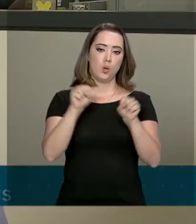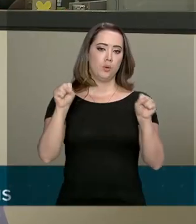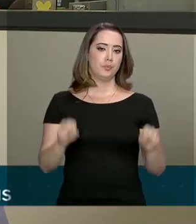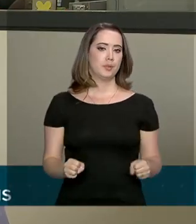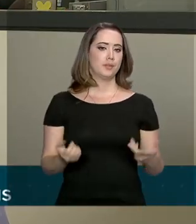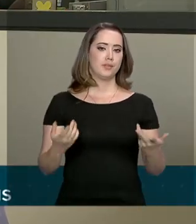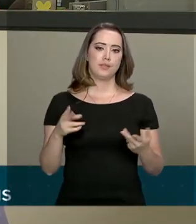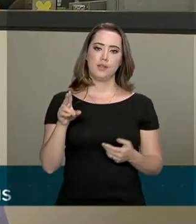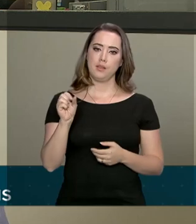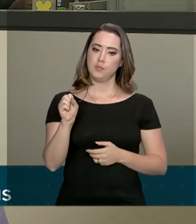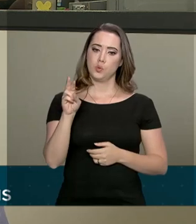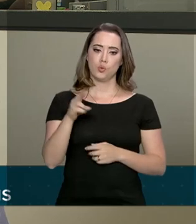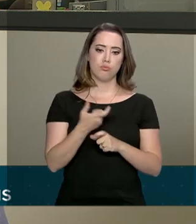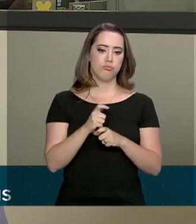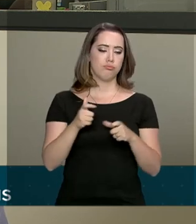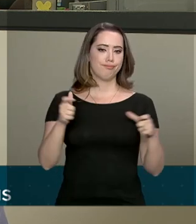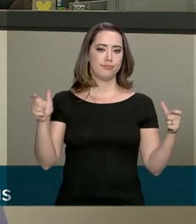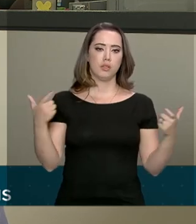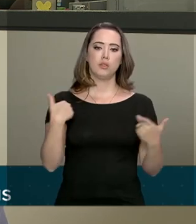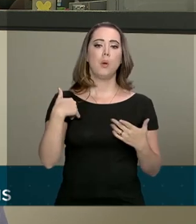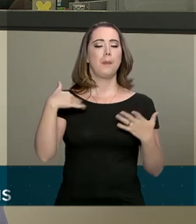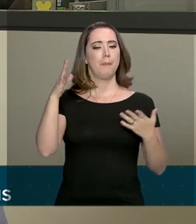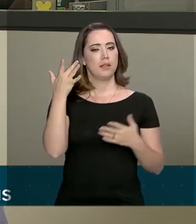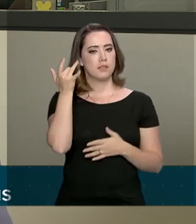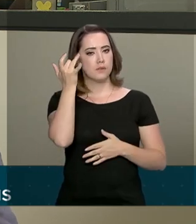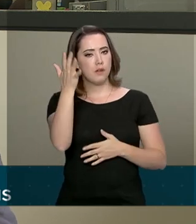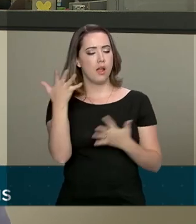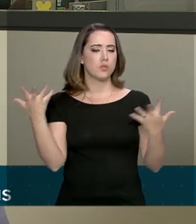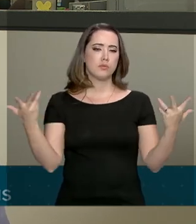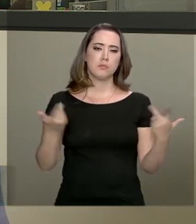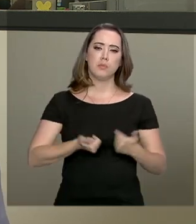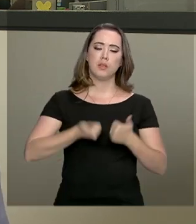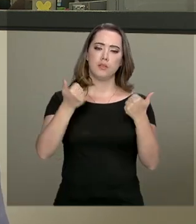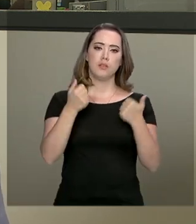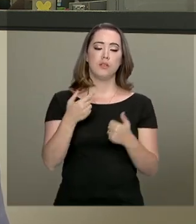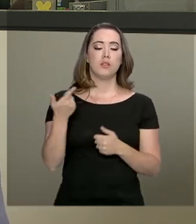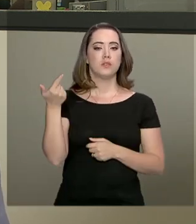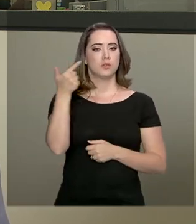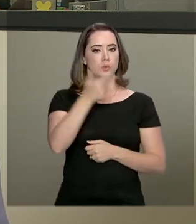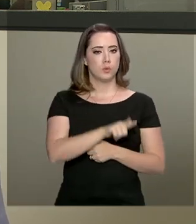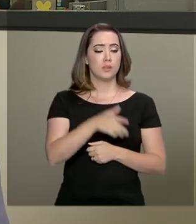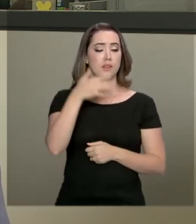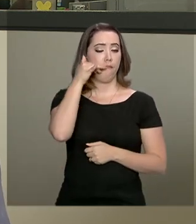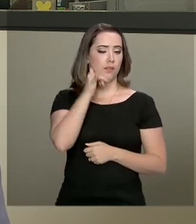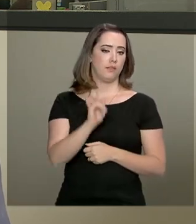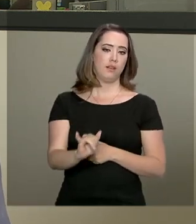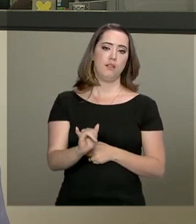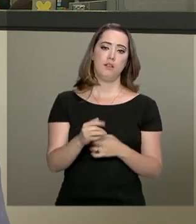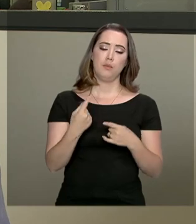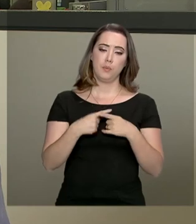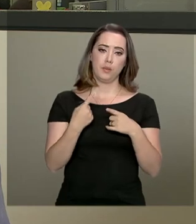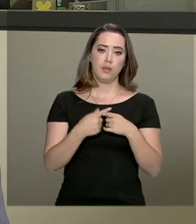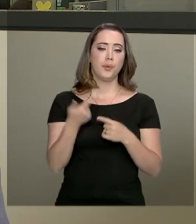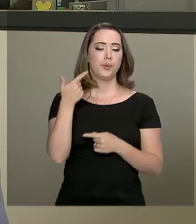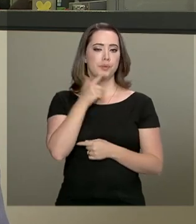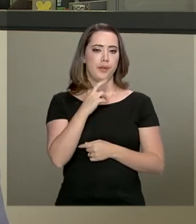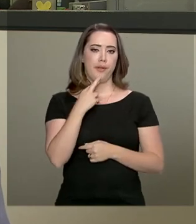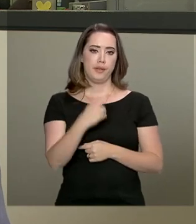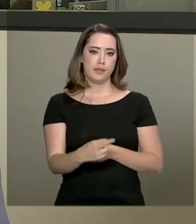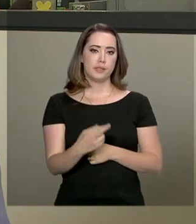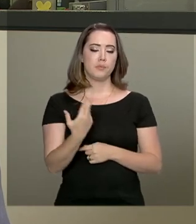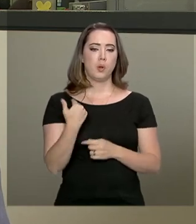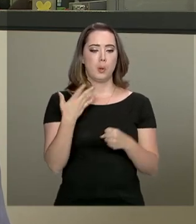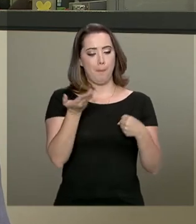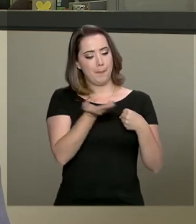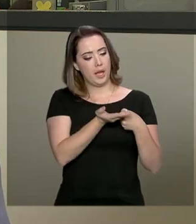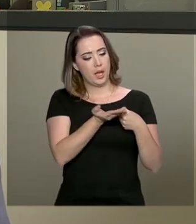imenso. Portanto, é mais fácil e mais eficiente se investir em prevenção, porque você tem resultados a